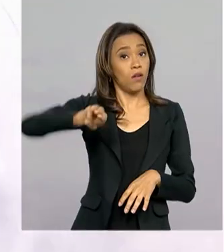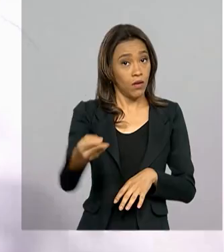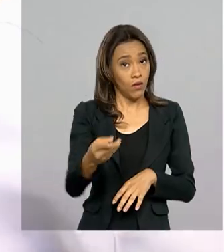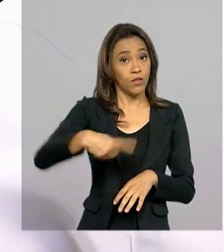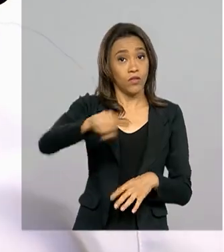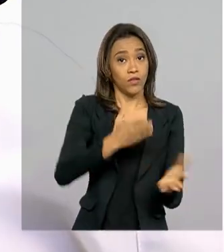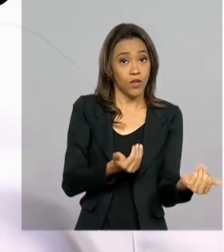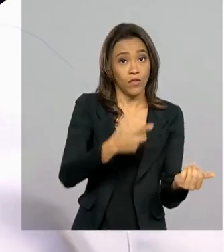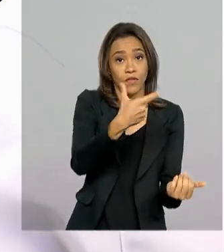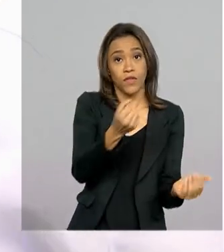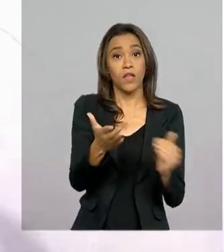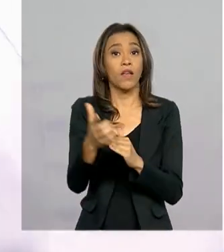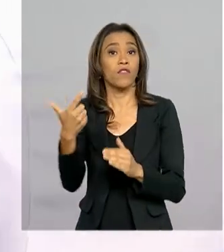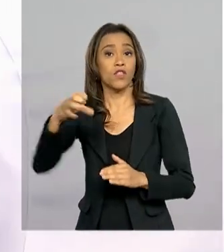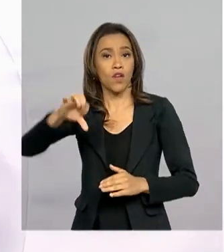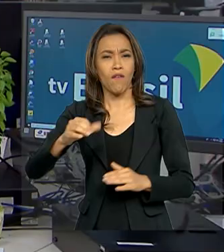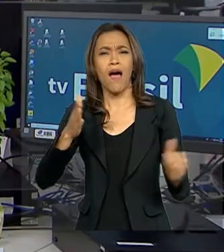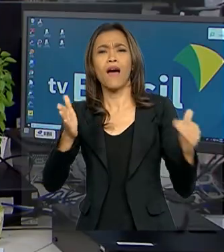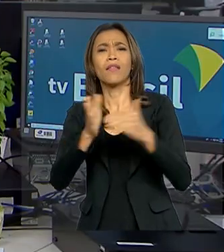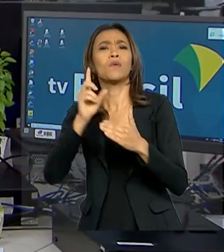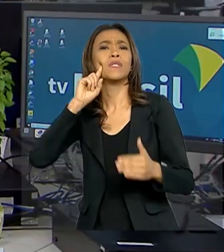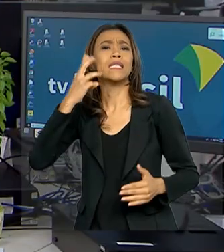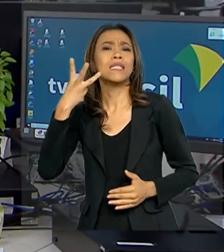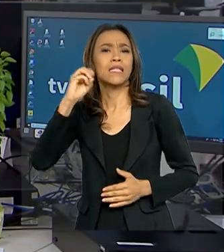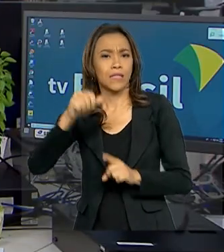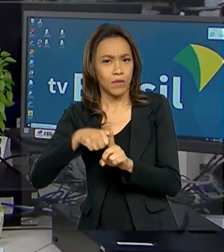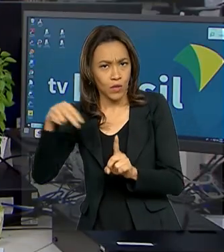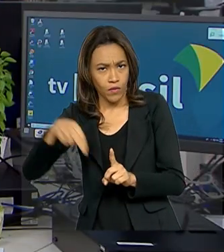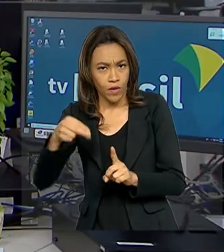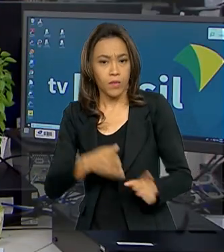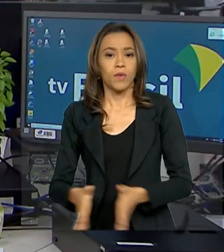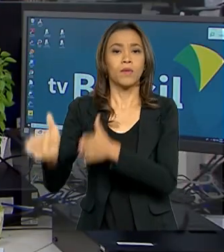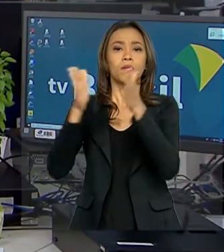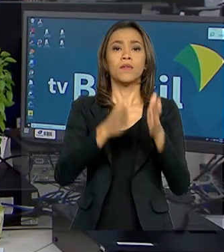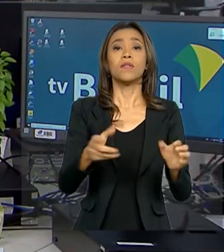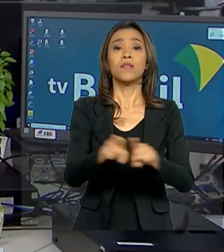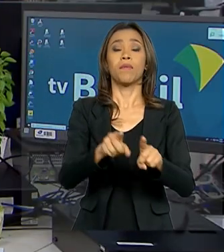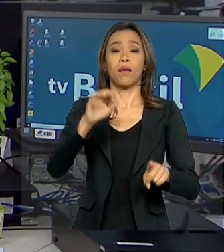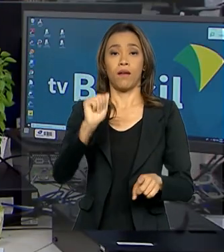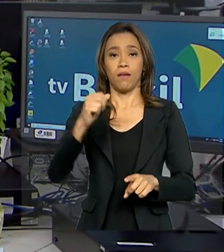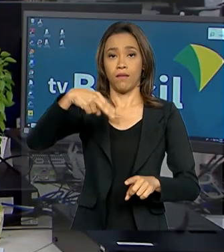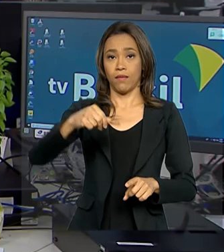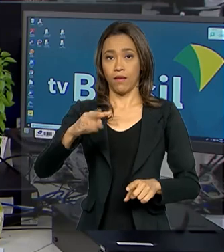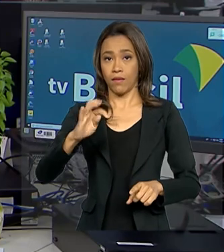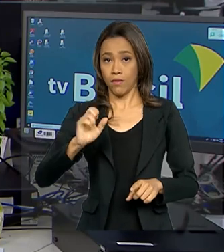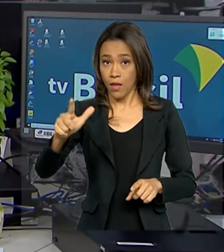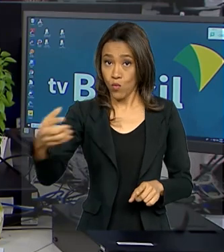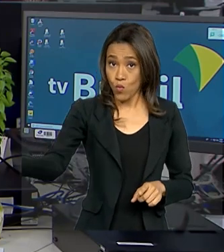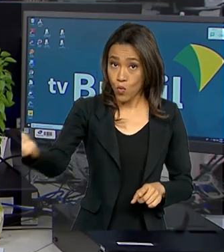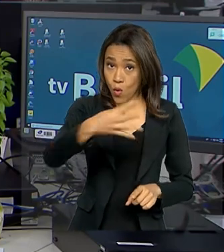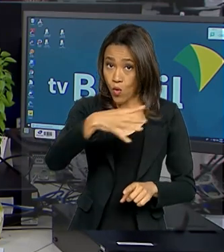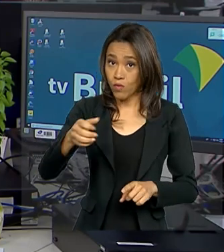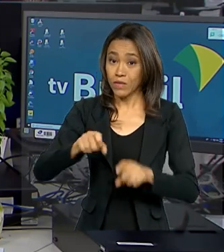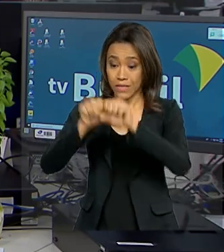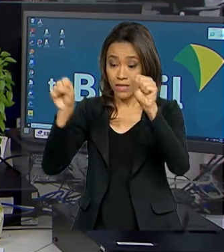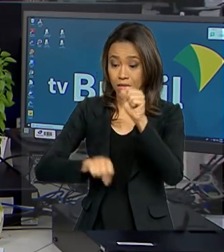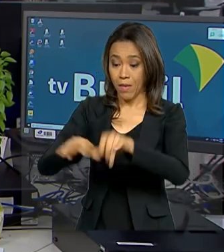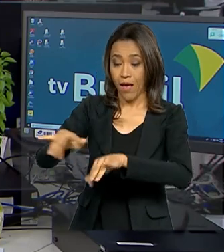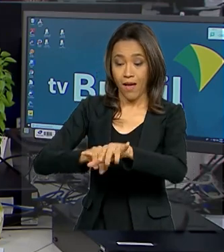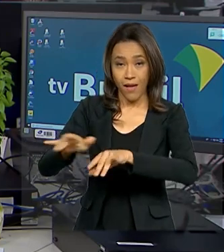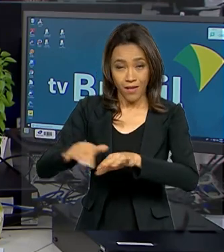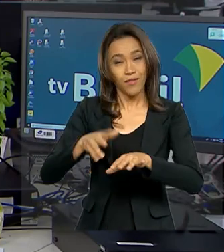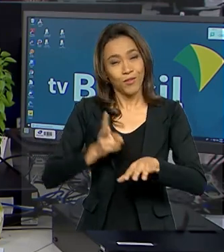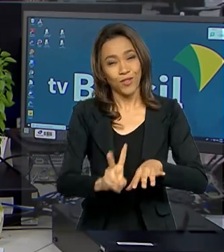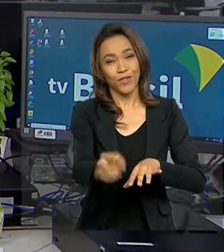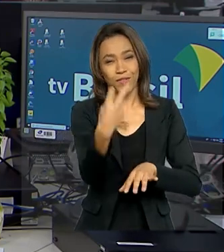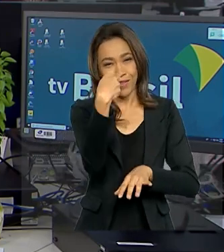ação vai até o dia 30 de novembro. E veja também, a Anatel lança hoje novo sistema online de atendimento. Fique com a